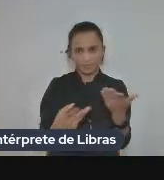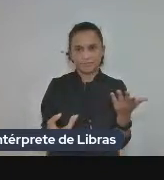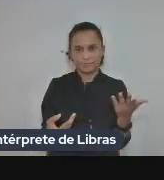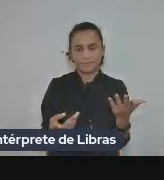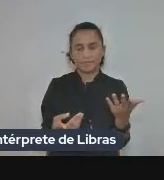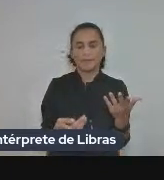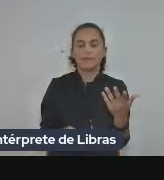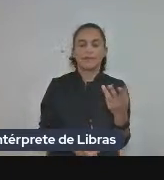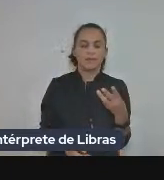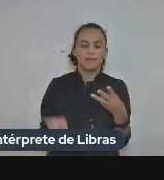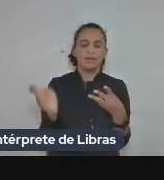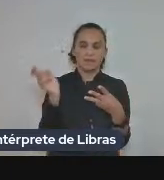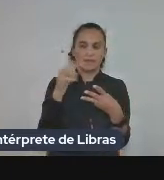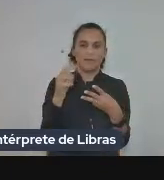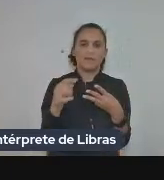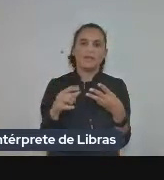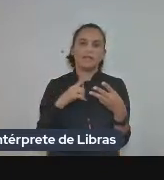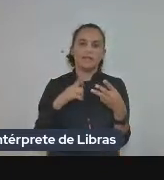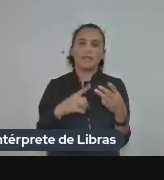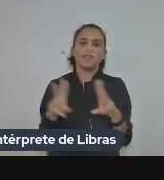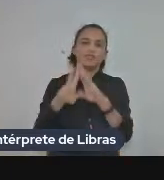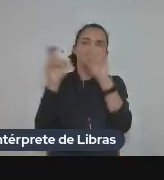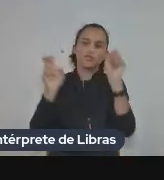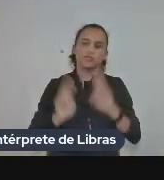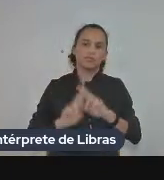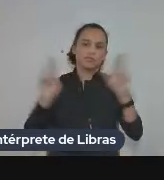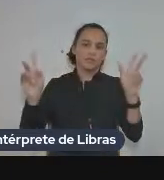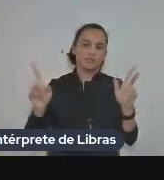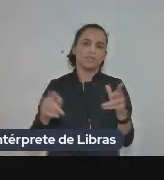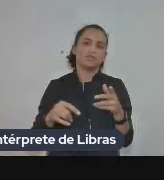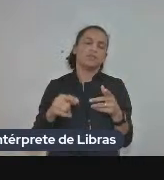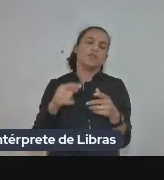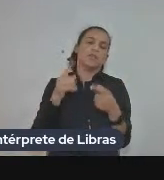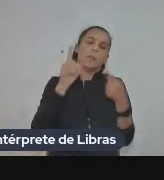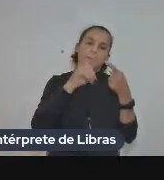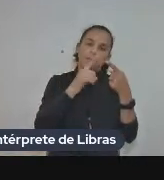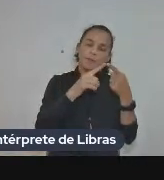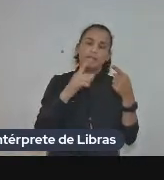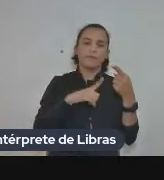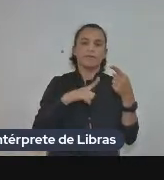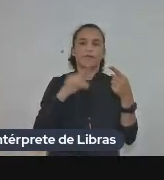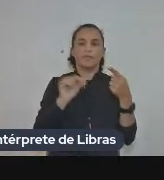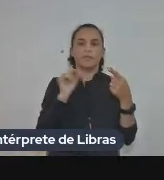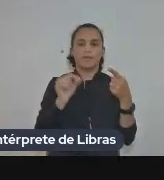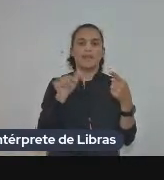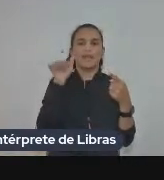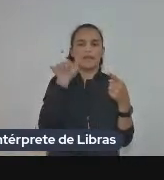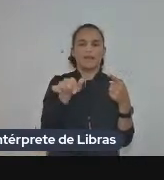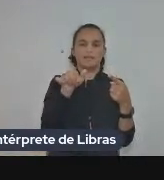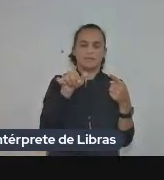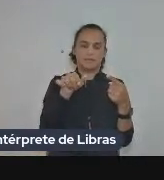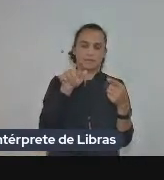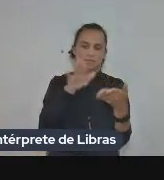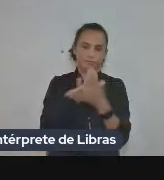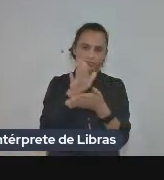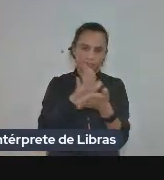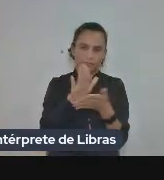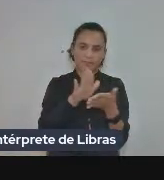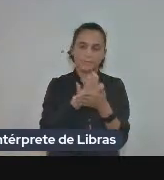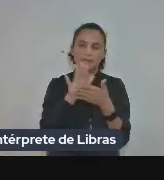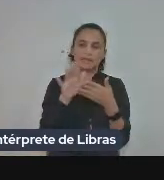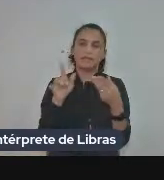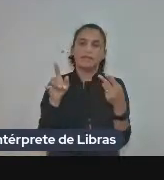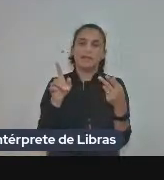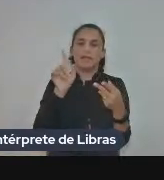todos eles têm títulos e extensão diversos por exemplo a Companhia das Letras aparece como esta edição e é